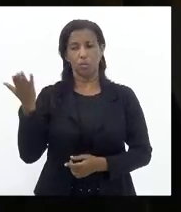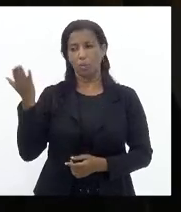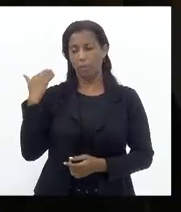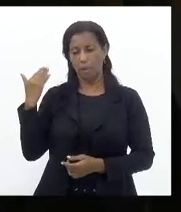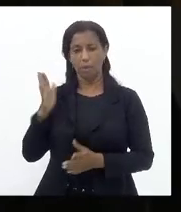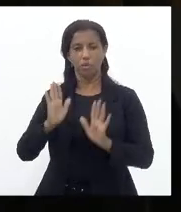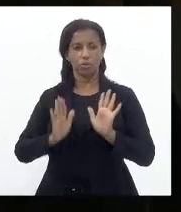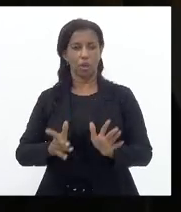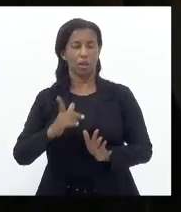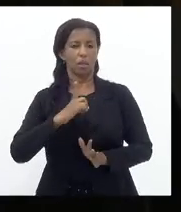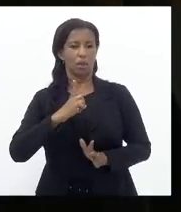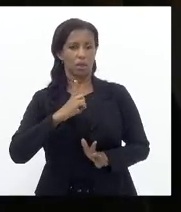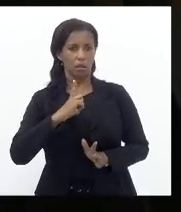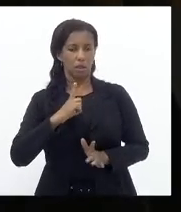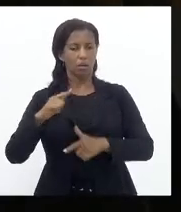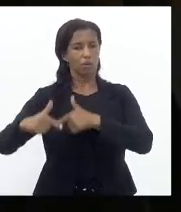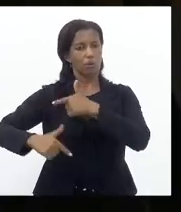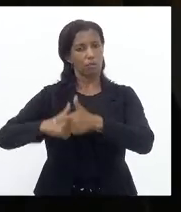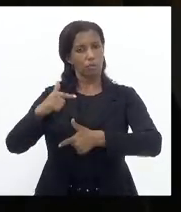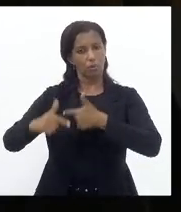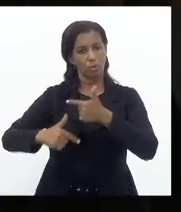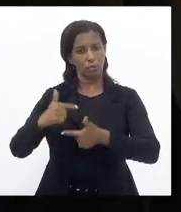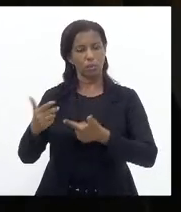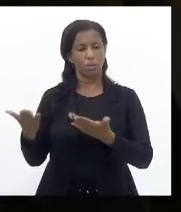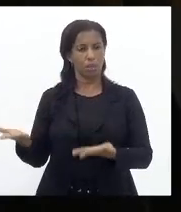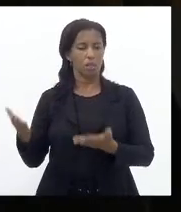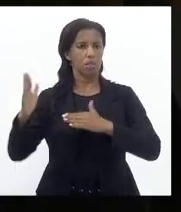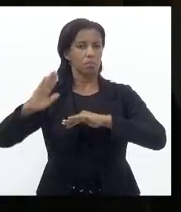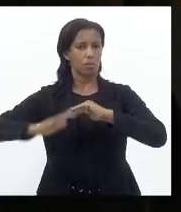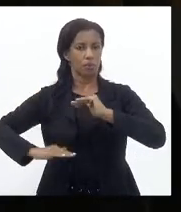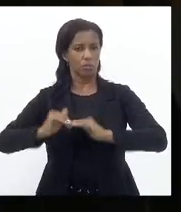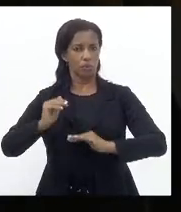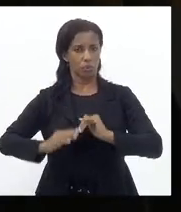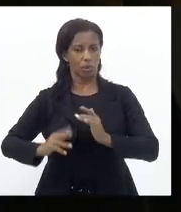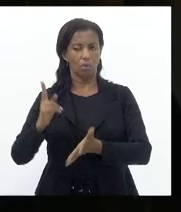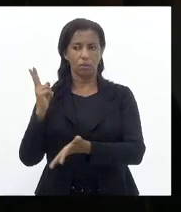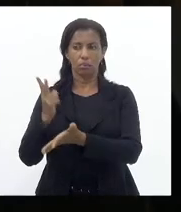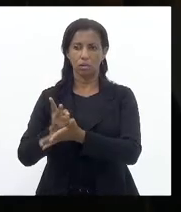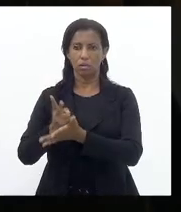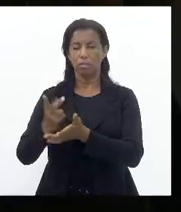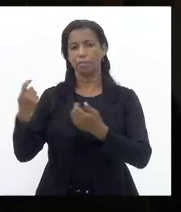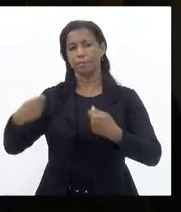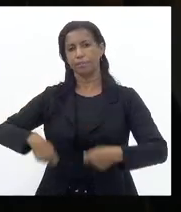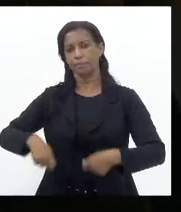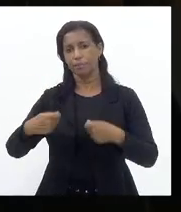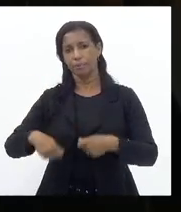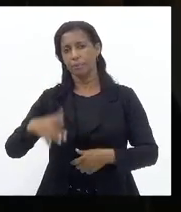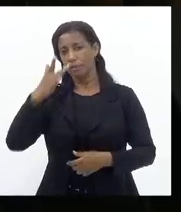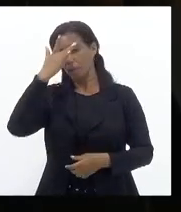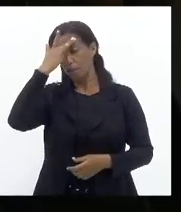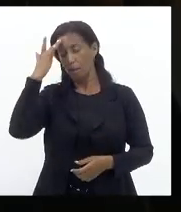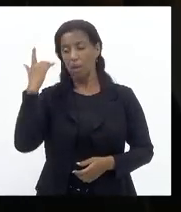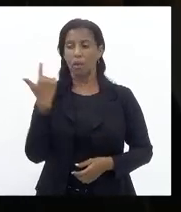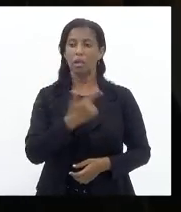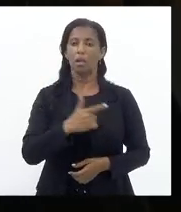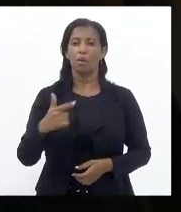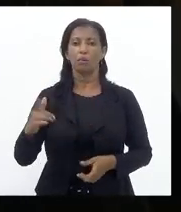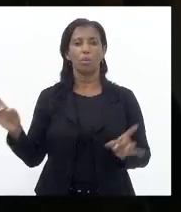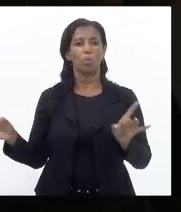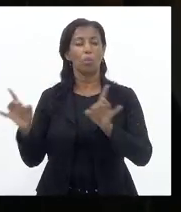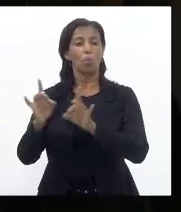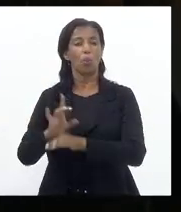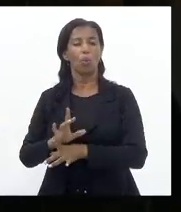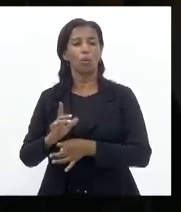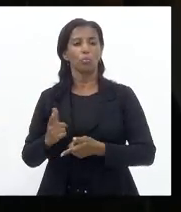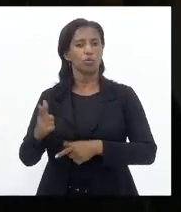usamos muito O trabalho Desse profissional Que muitas das vezes É necessário Para quem Às vezes Não tem disponibilidade